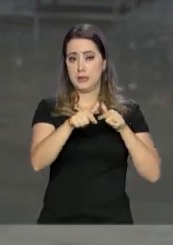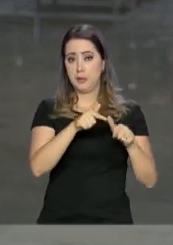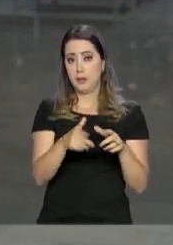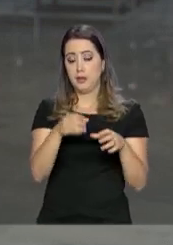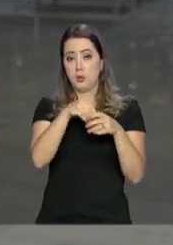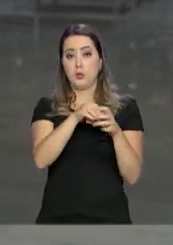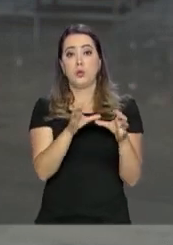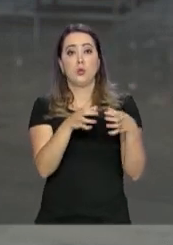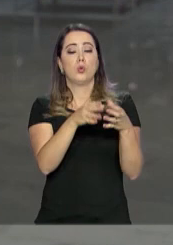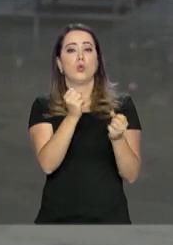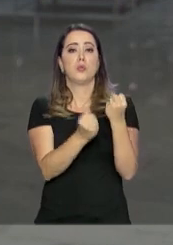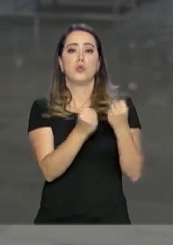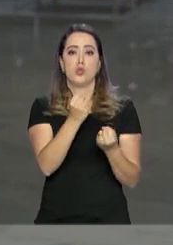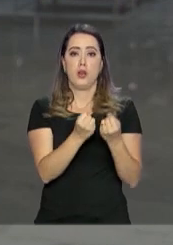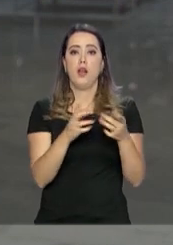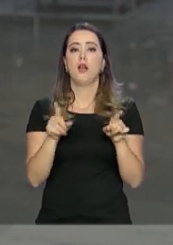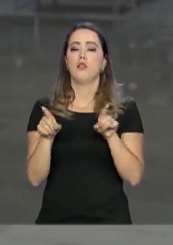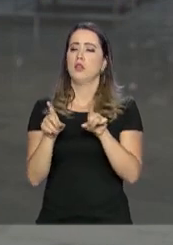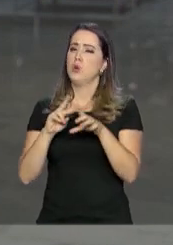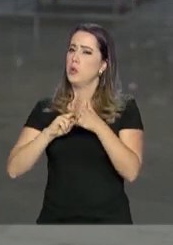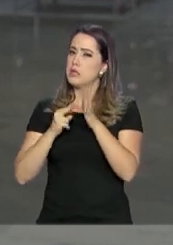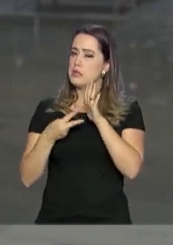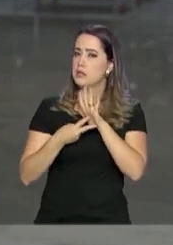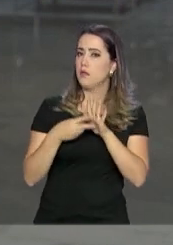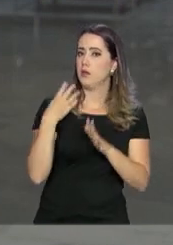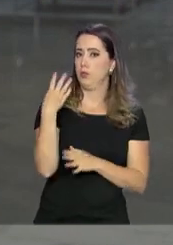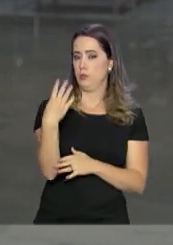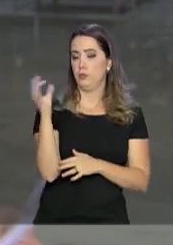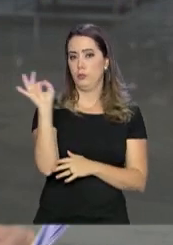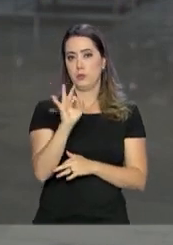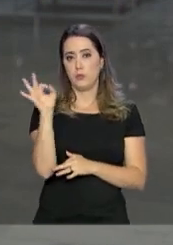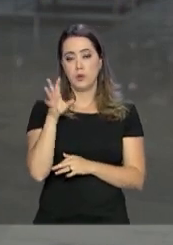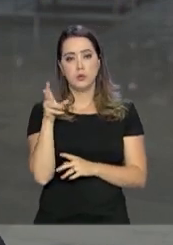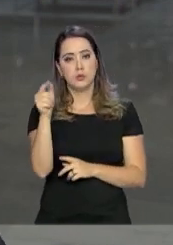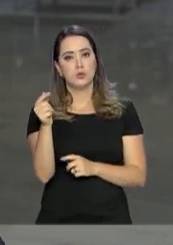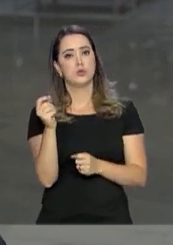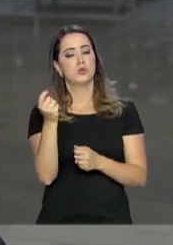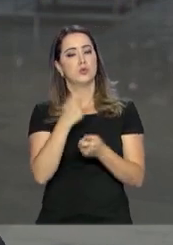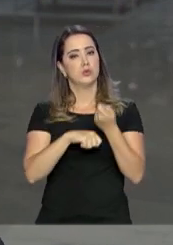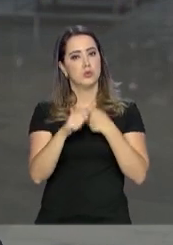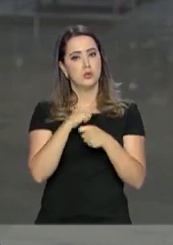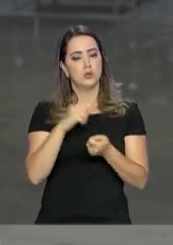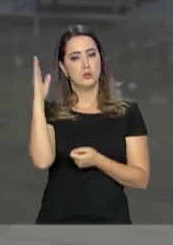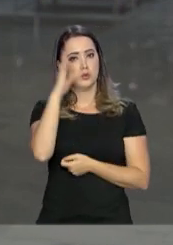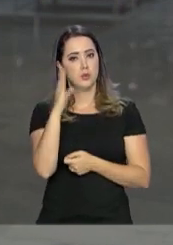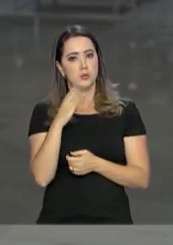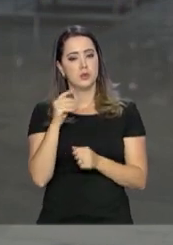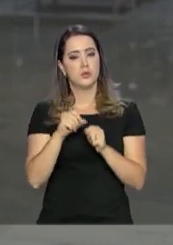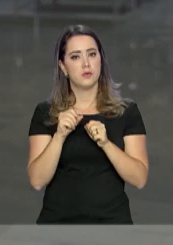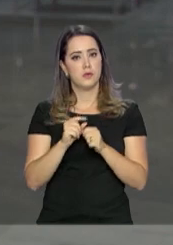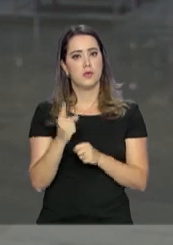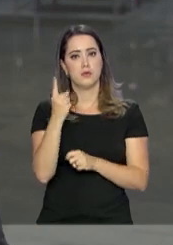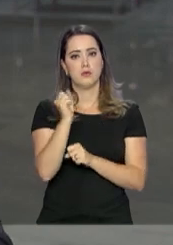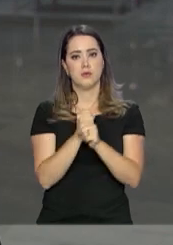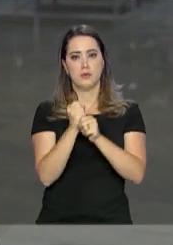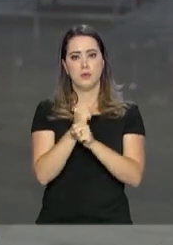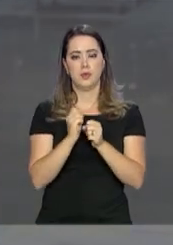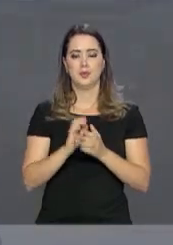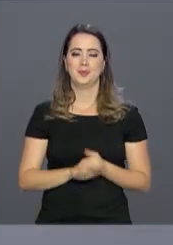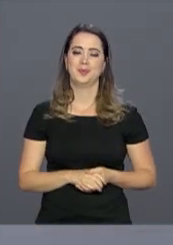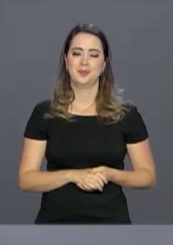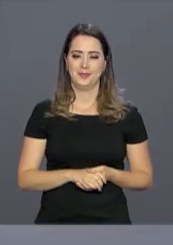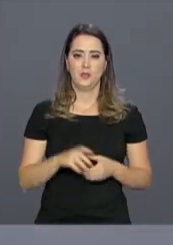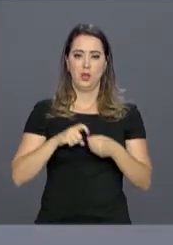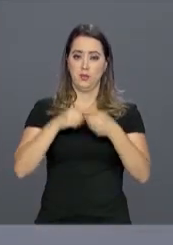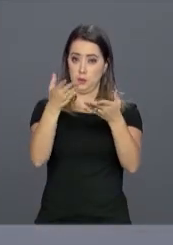e representa 4% de tudo o que a economia brasileira produz durante um ano. Eu volto com você